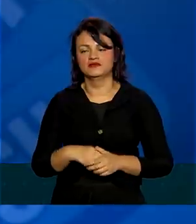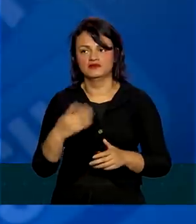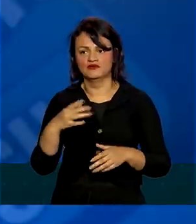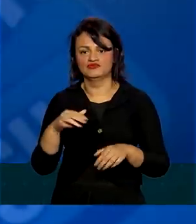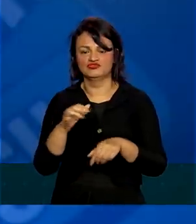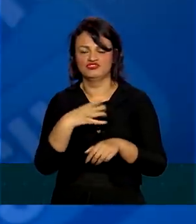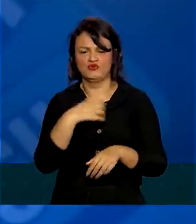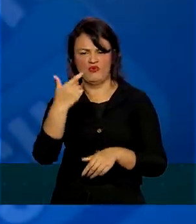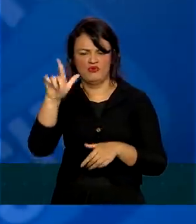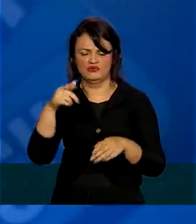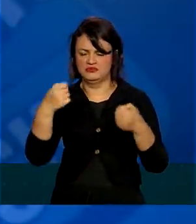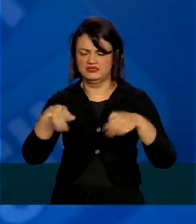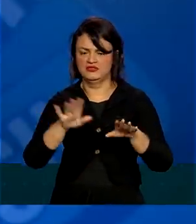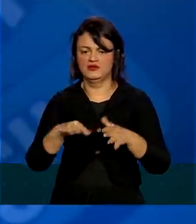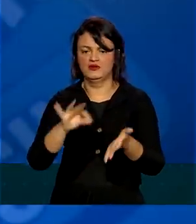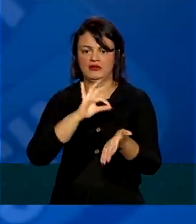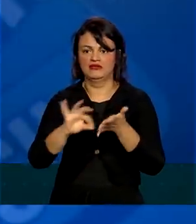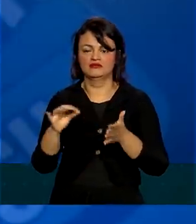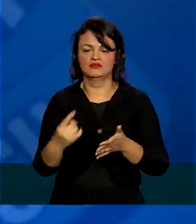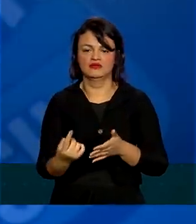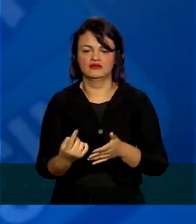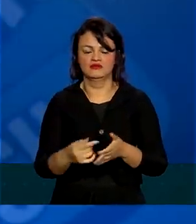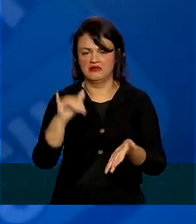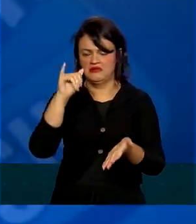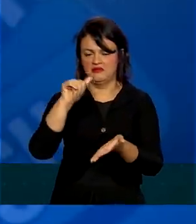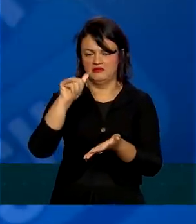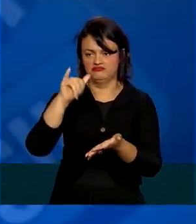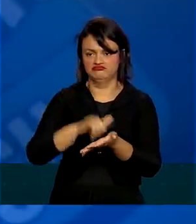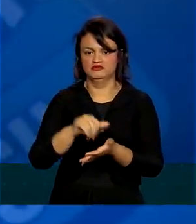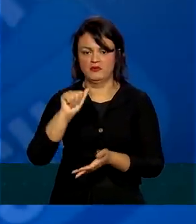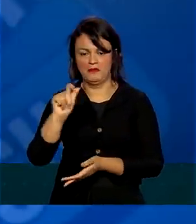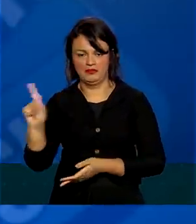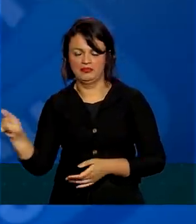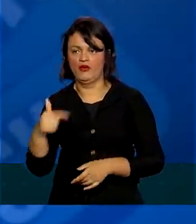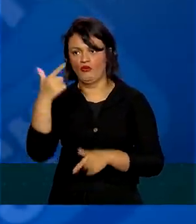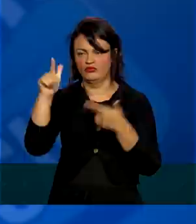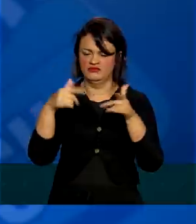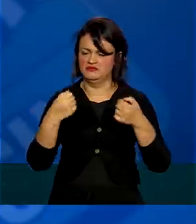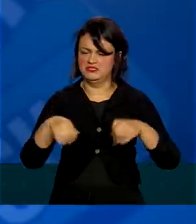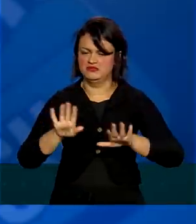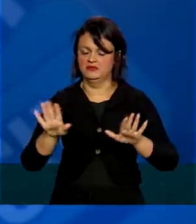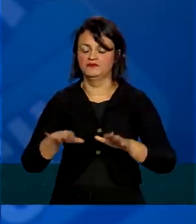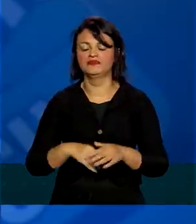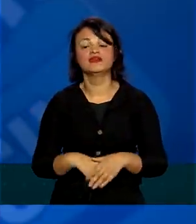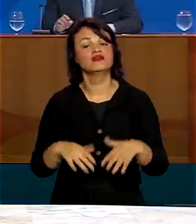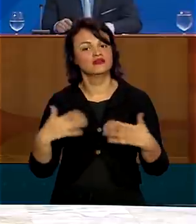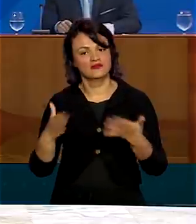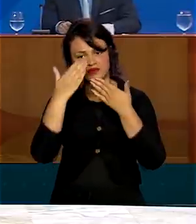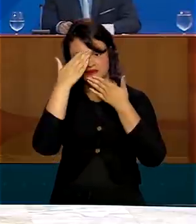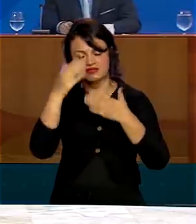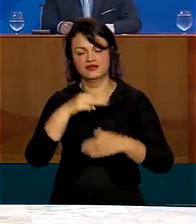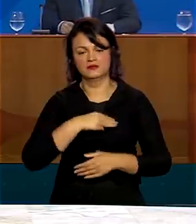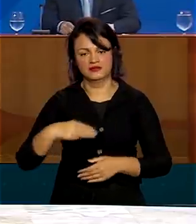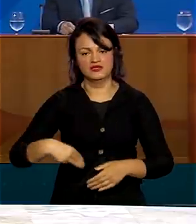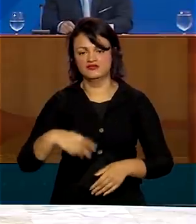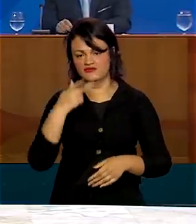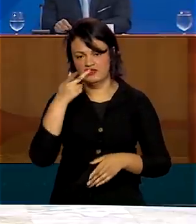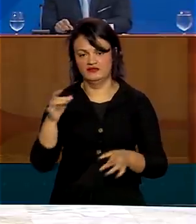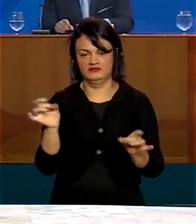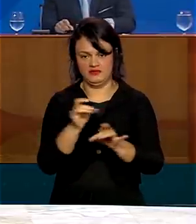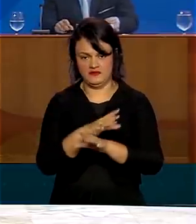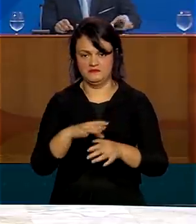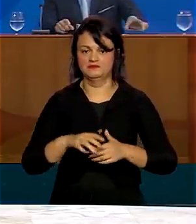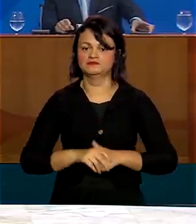situação, como o cadastramento no aplicativo ou outra situação. Então, agradeço, e ministro, eram essas minhas palavras.